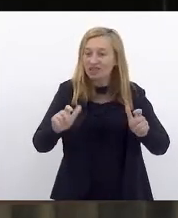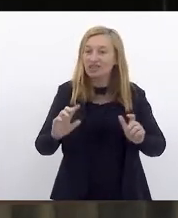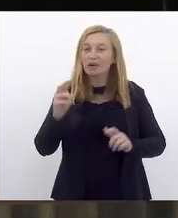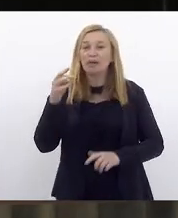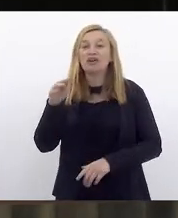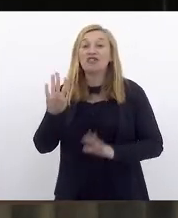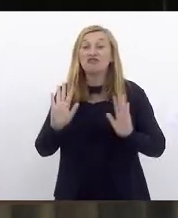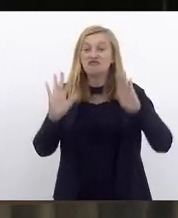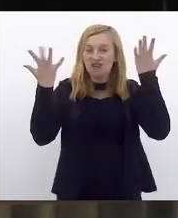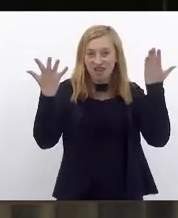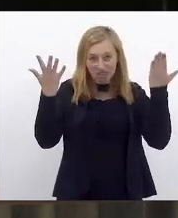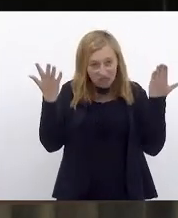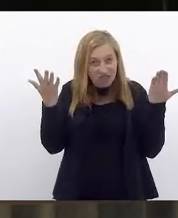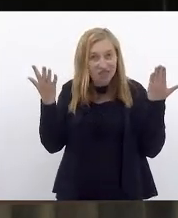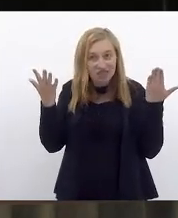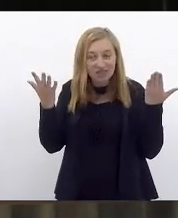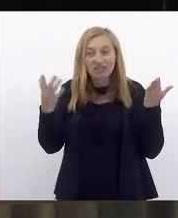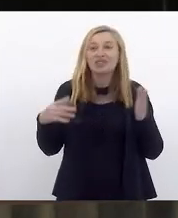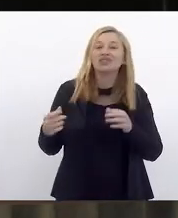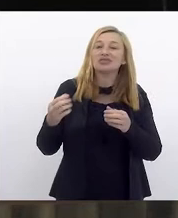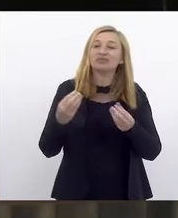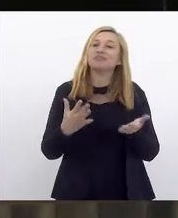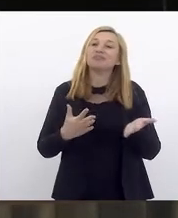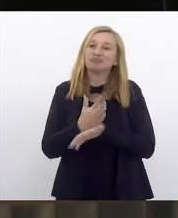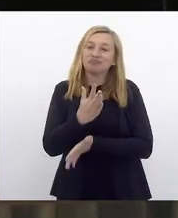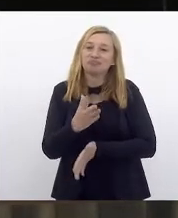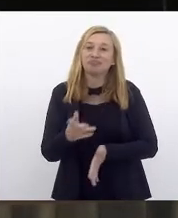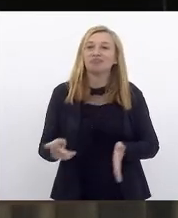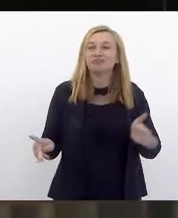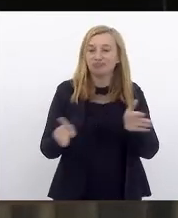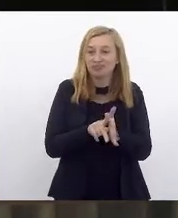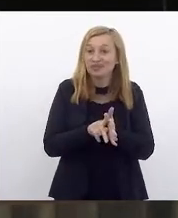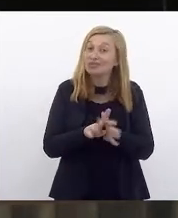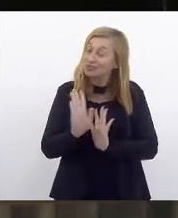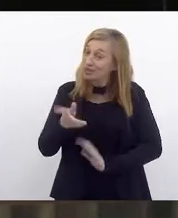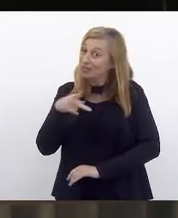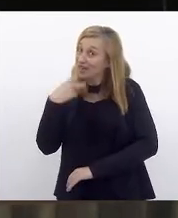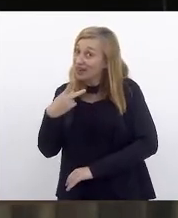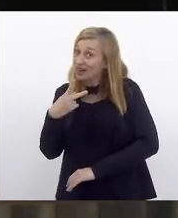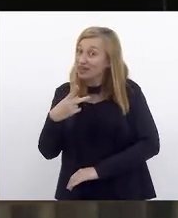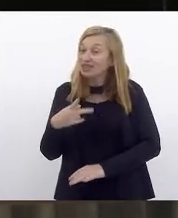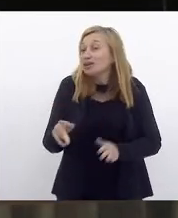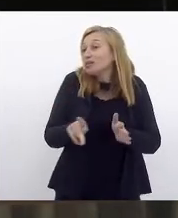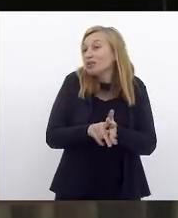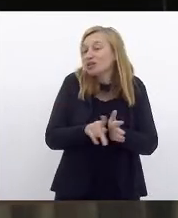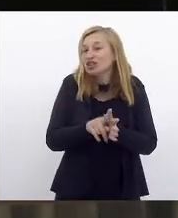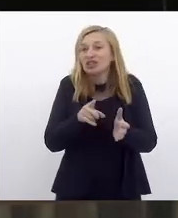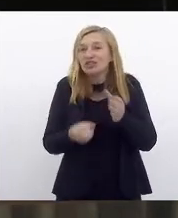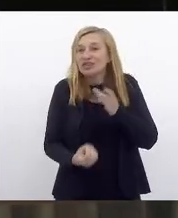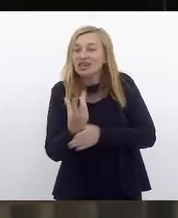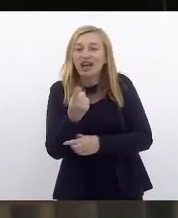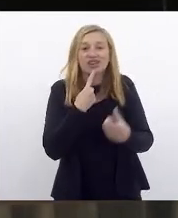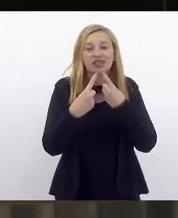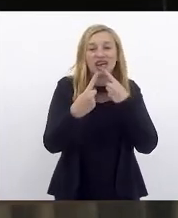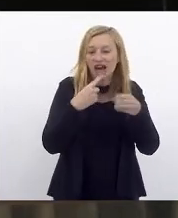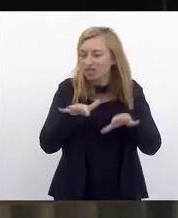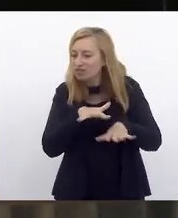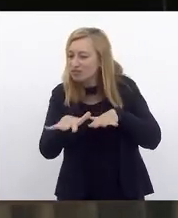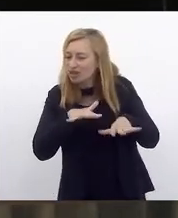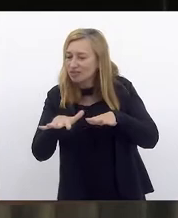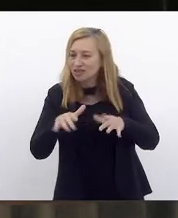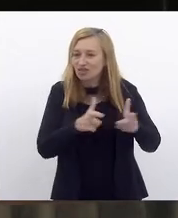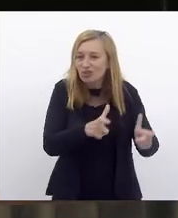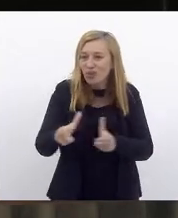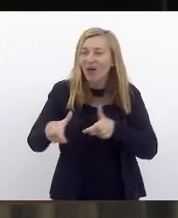celebração da aprovação desse projeto. Como eu disse, o projeto é fruto de diálogo com o movimento, com os